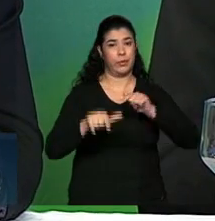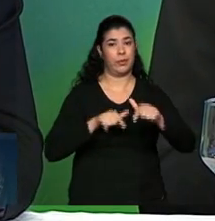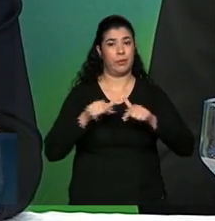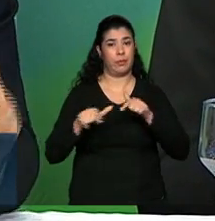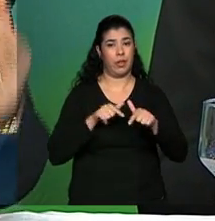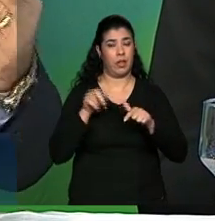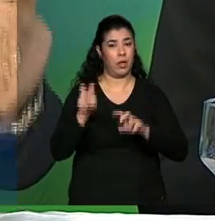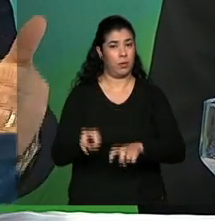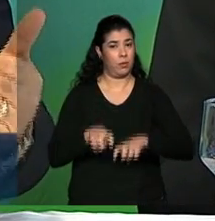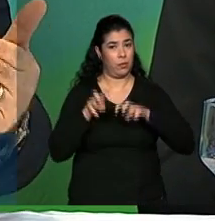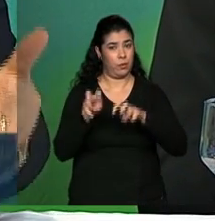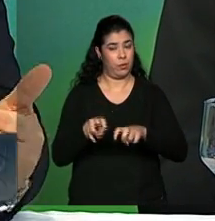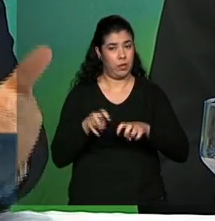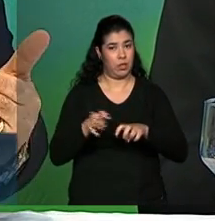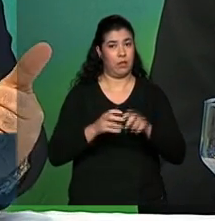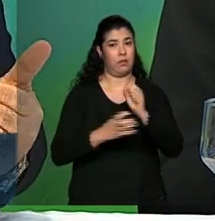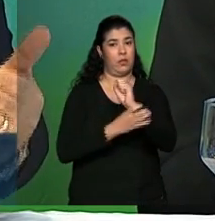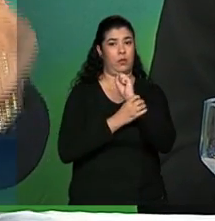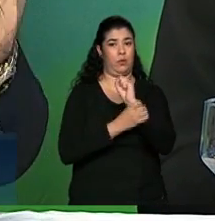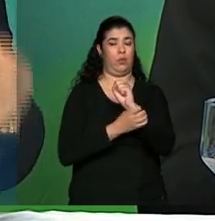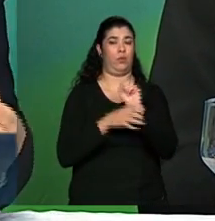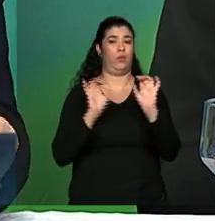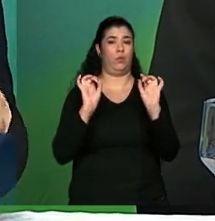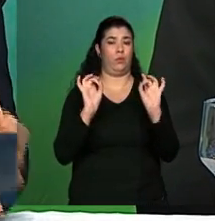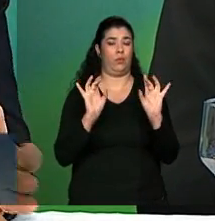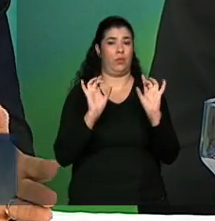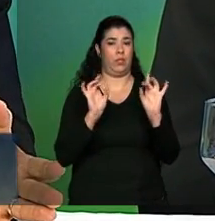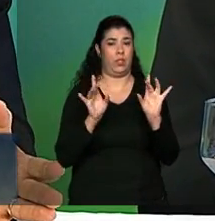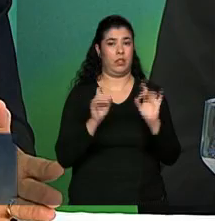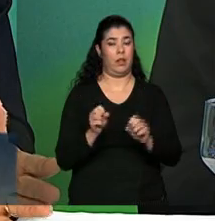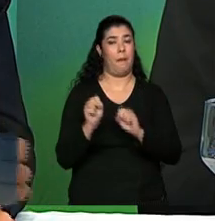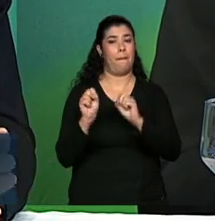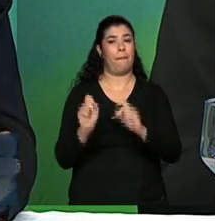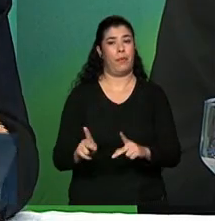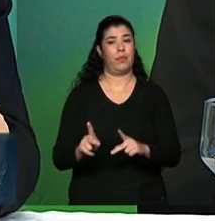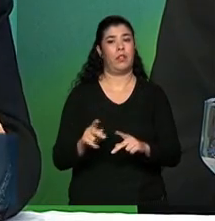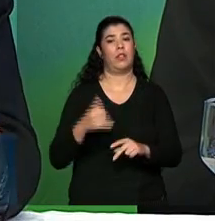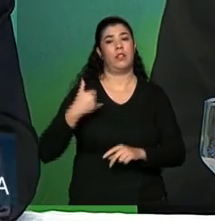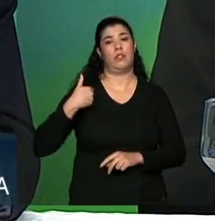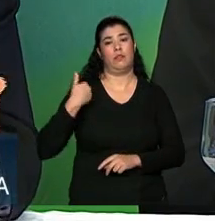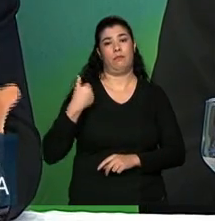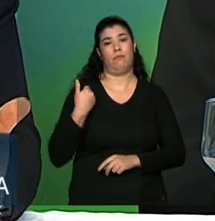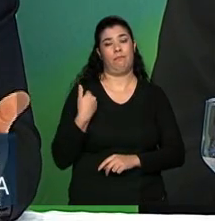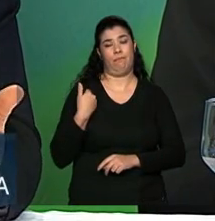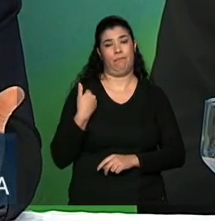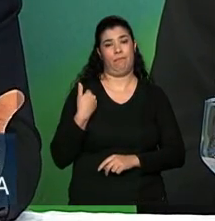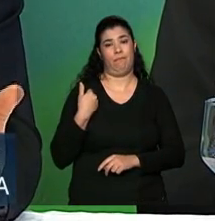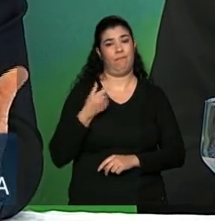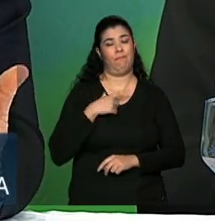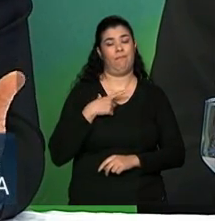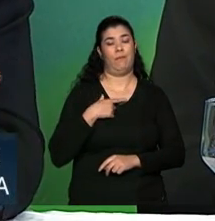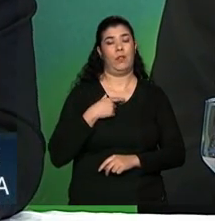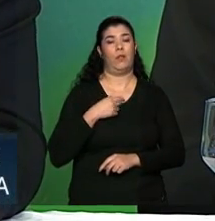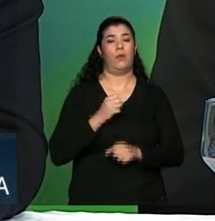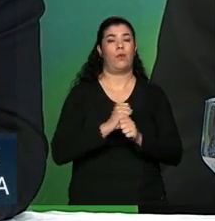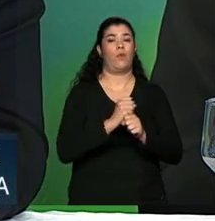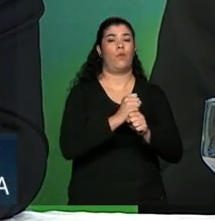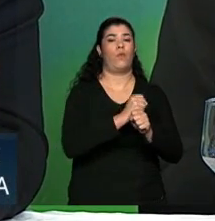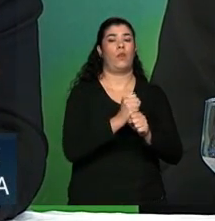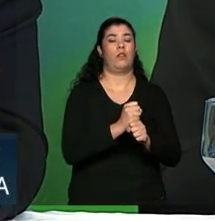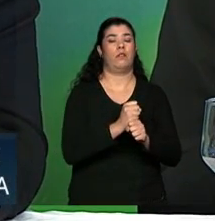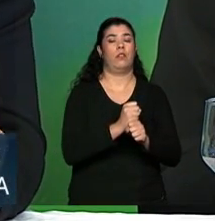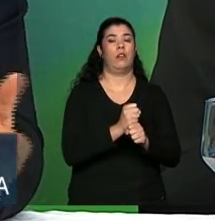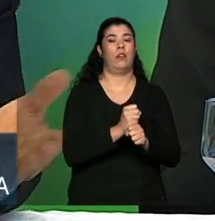eu estou falando aqui do segurado especial só se aposentam por idade não tem aposentadoria por tempo de contribuição para o